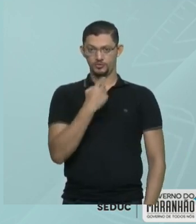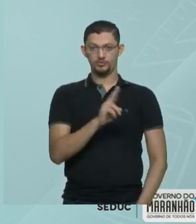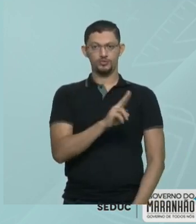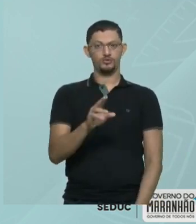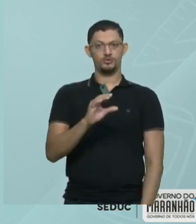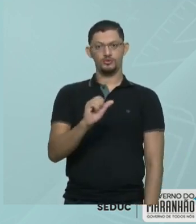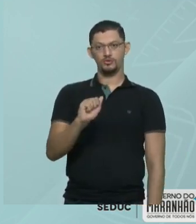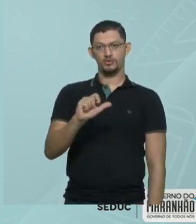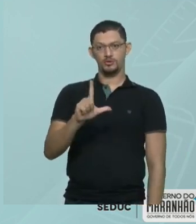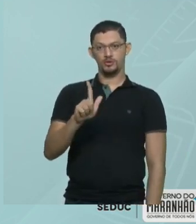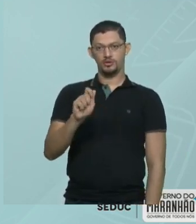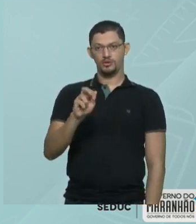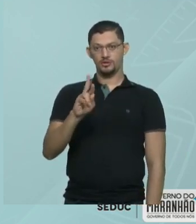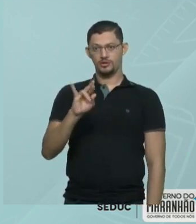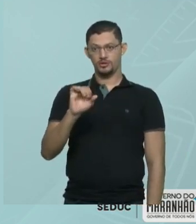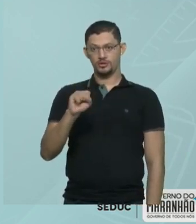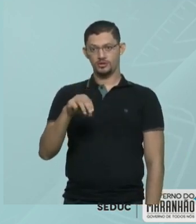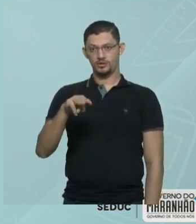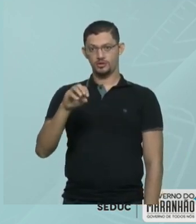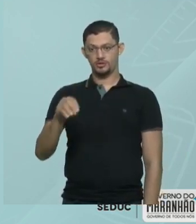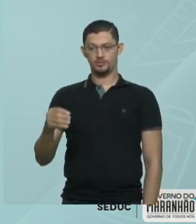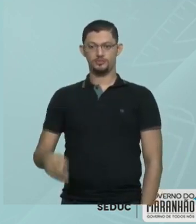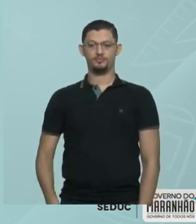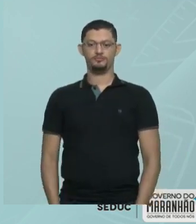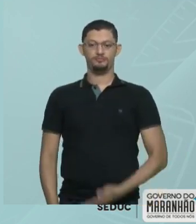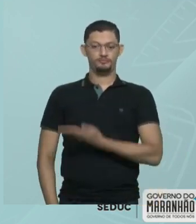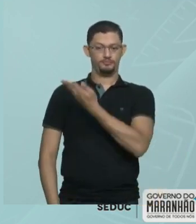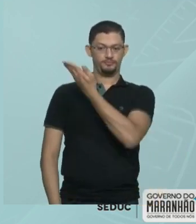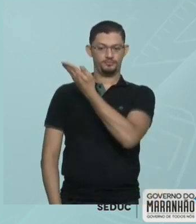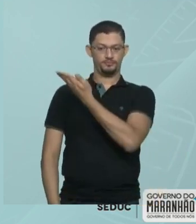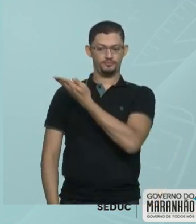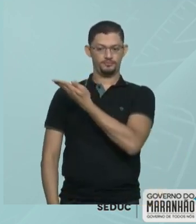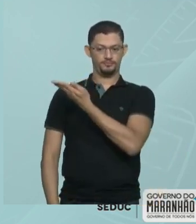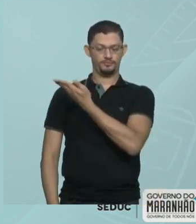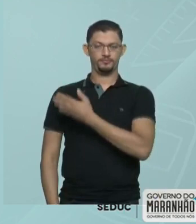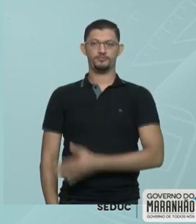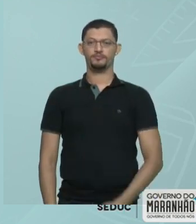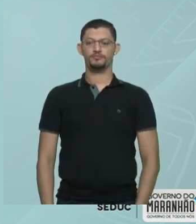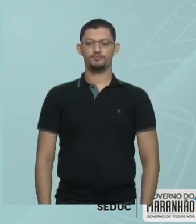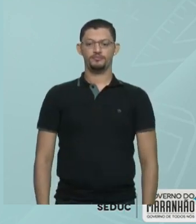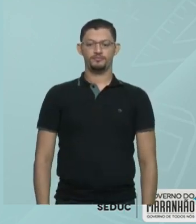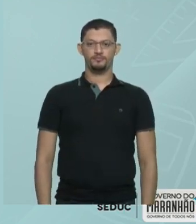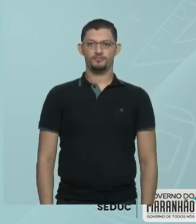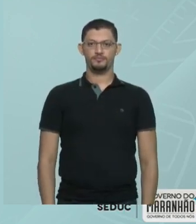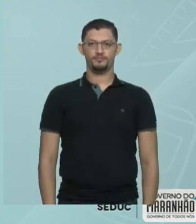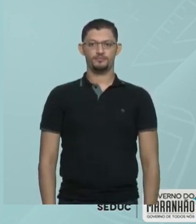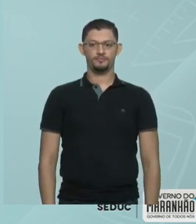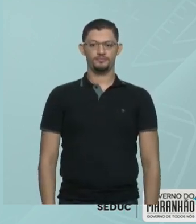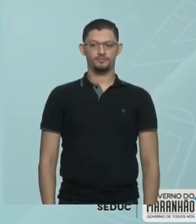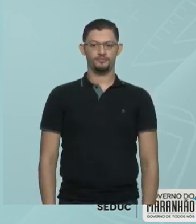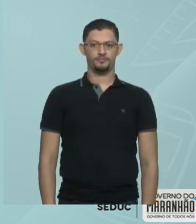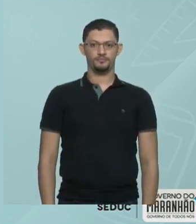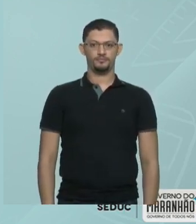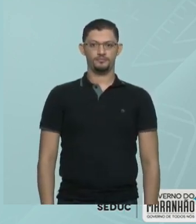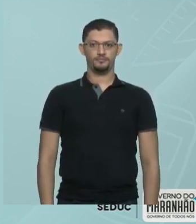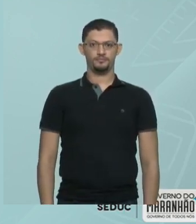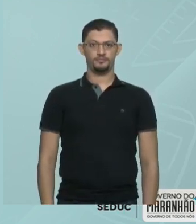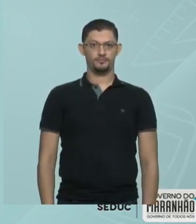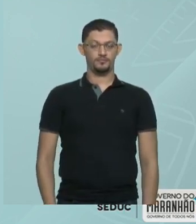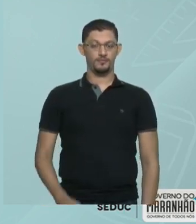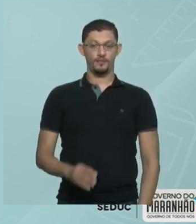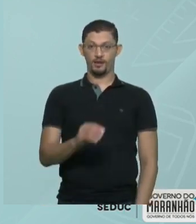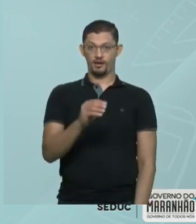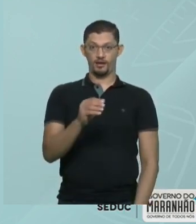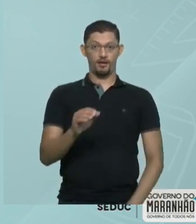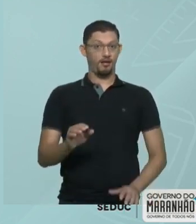0, 1, 2, 3, 4, 5, 6, 7, 8 e 9. Esses